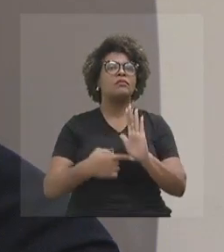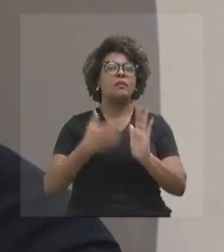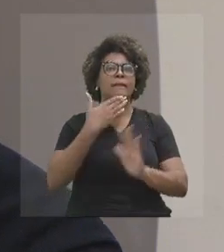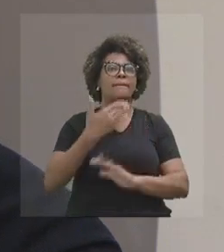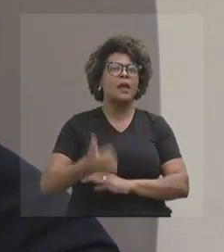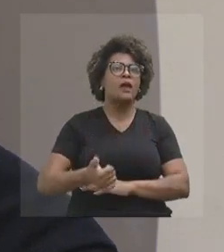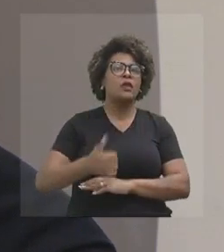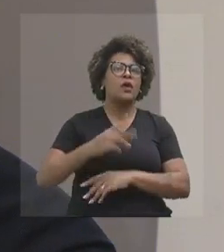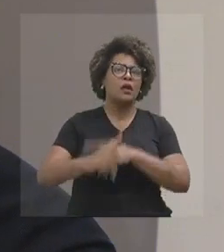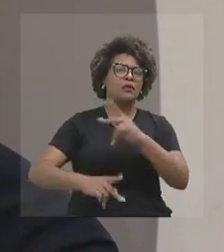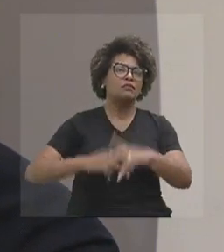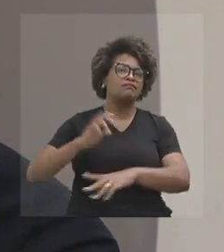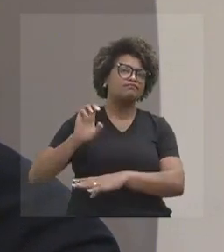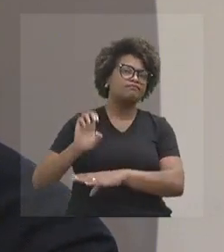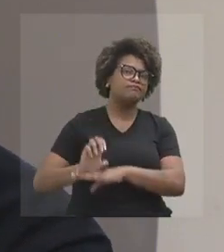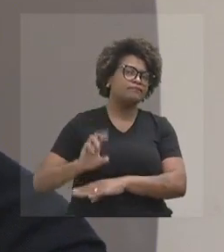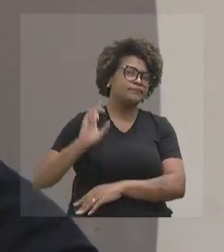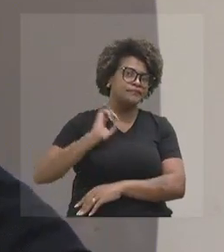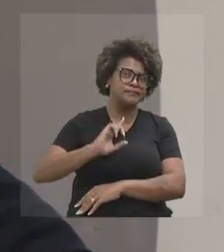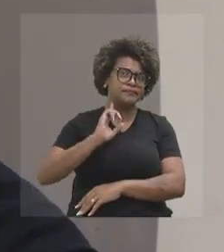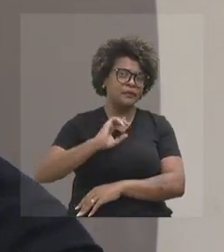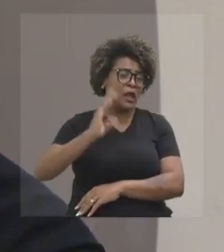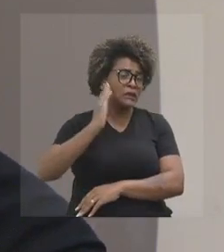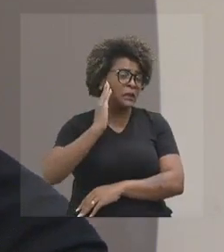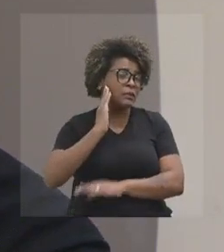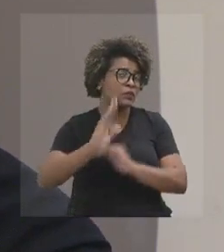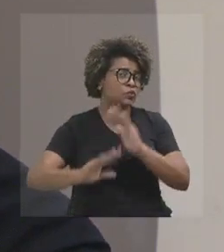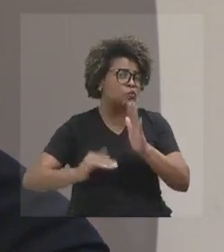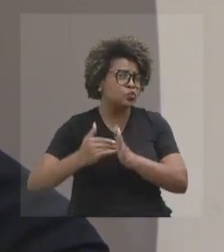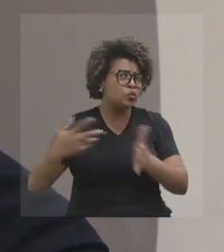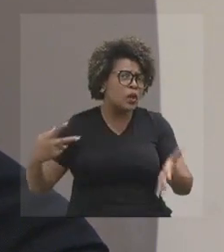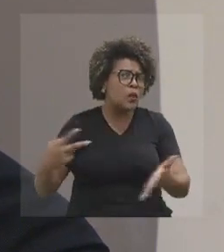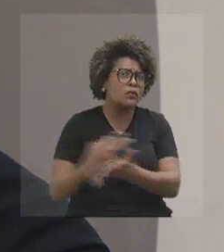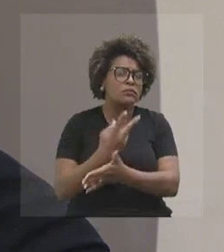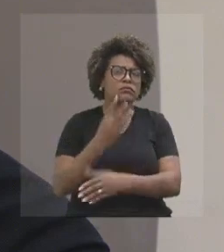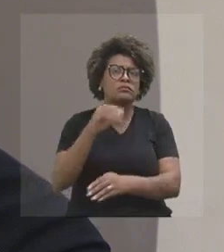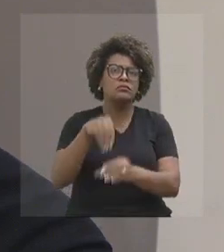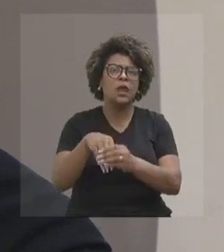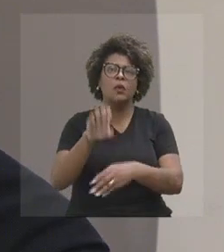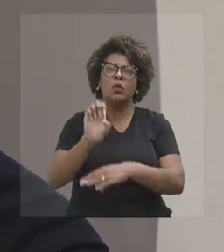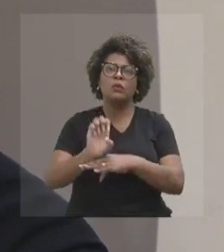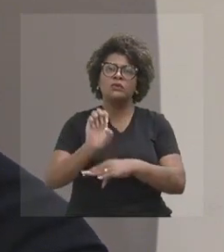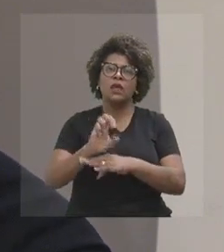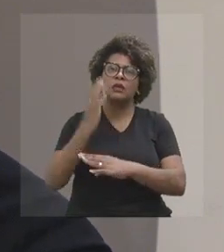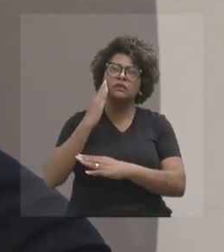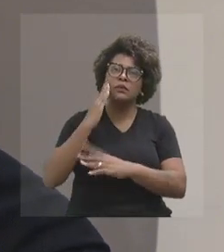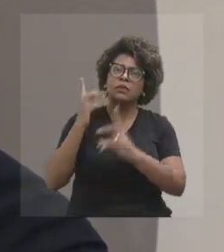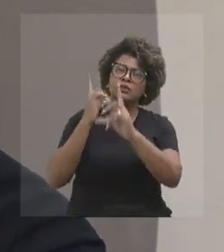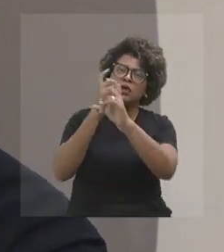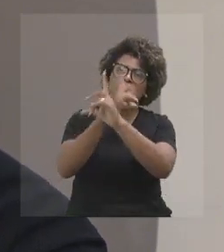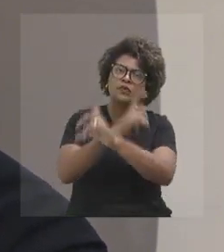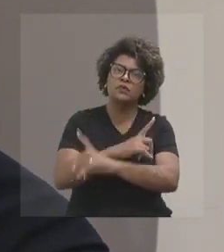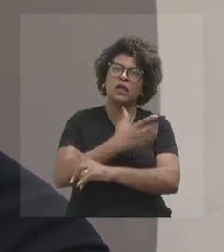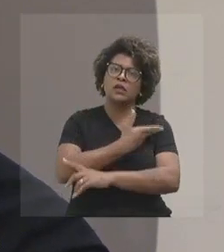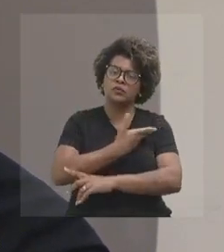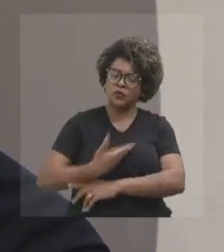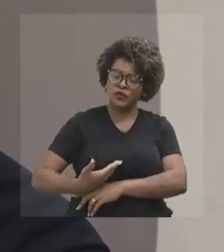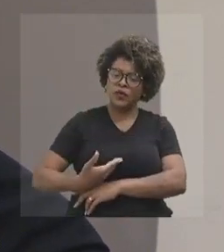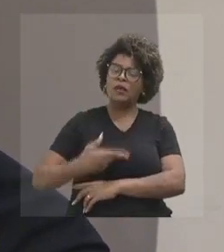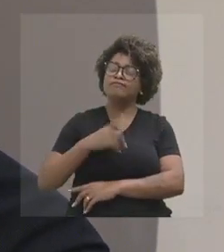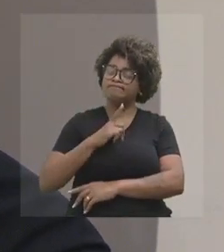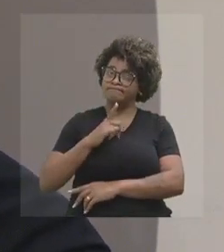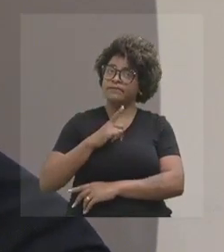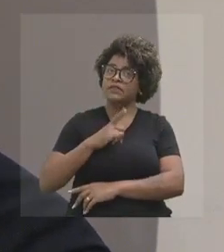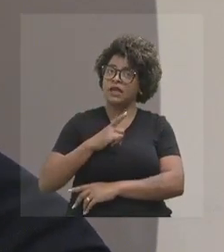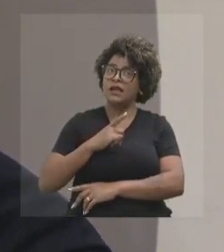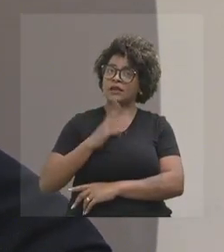saibam o que está acontecendo dentro de Minas Gerais, para que eles saibam das dificuldades que o governo tem, que a gente sabe que o governo ainda passa por uma